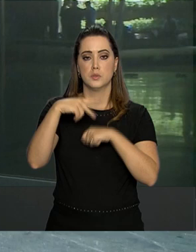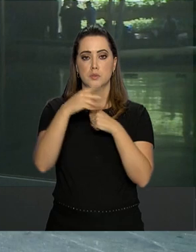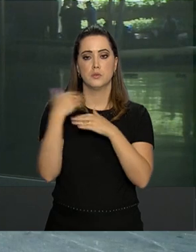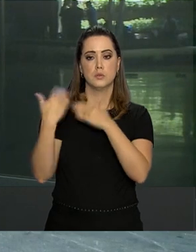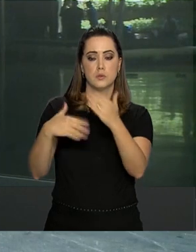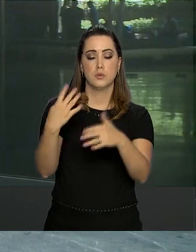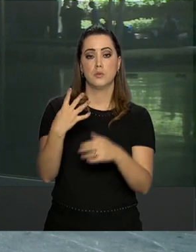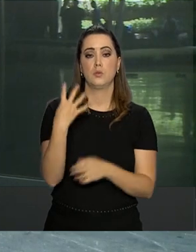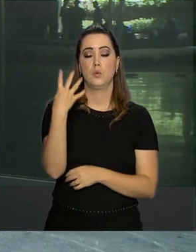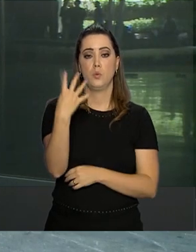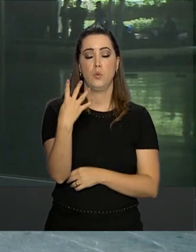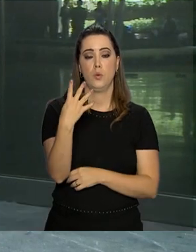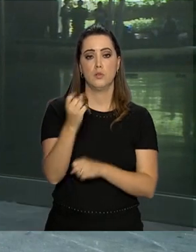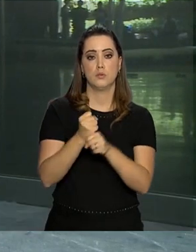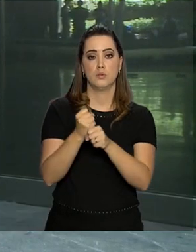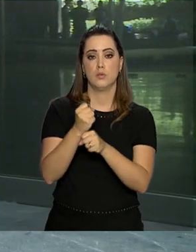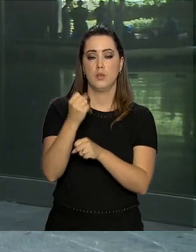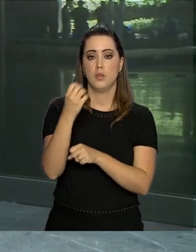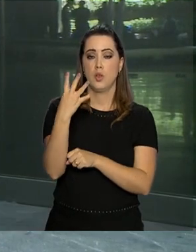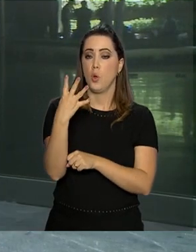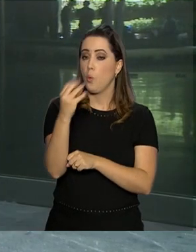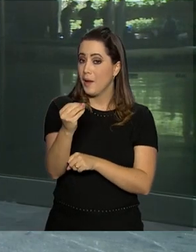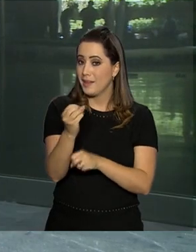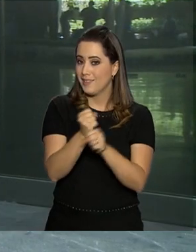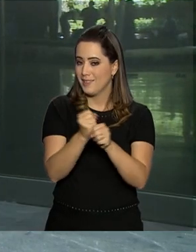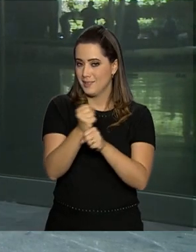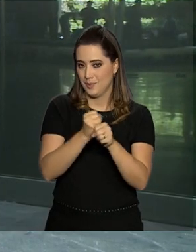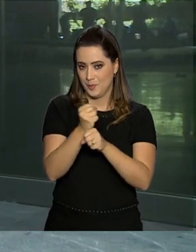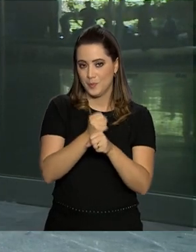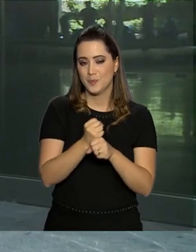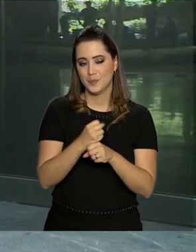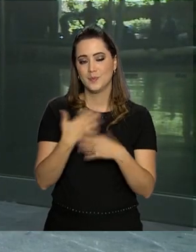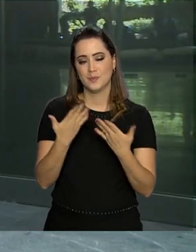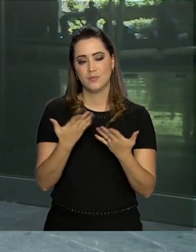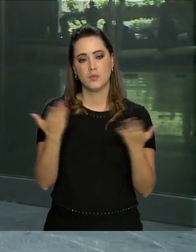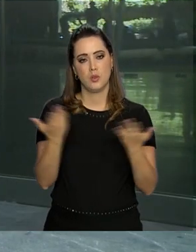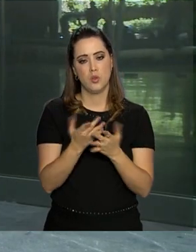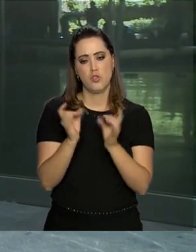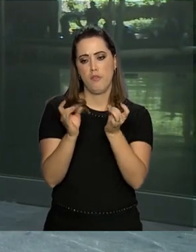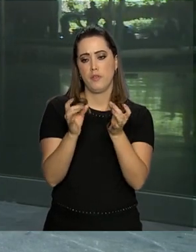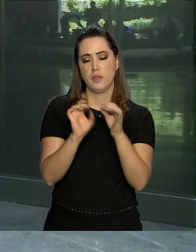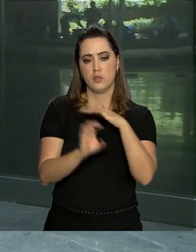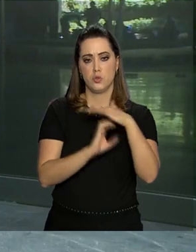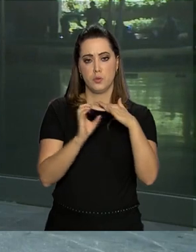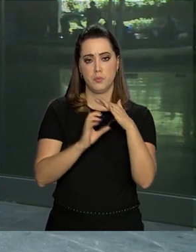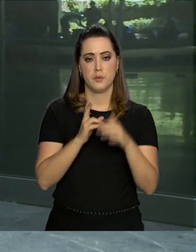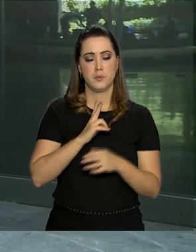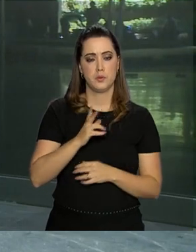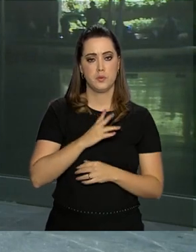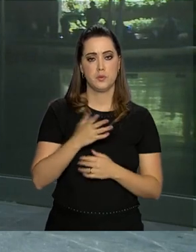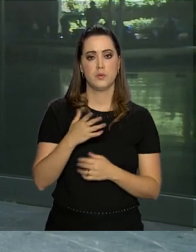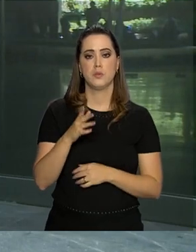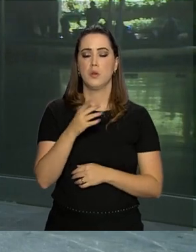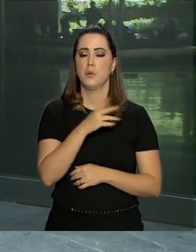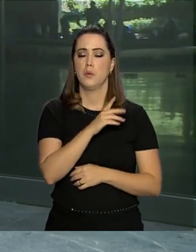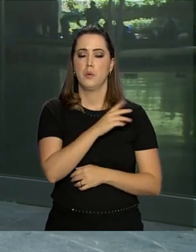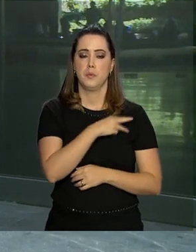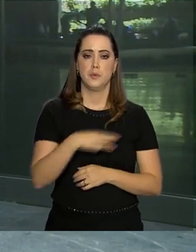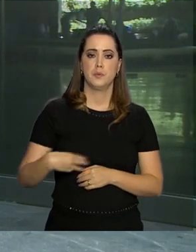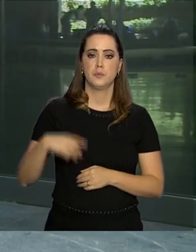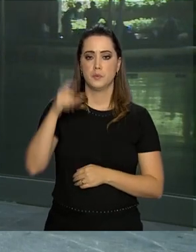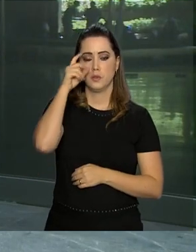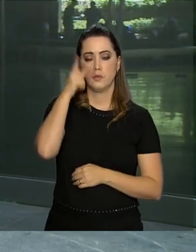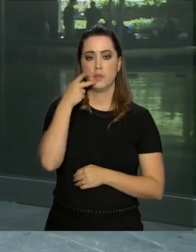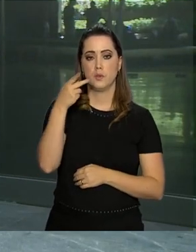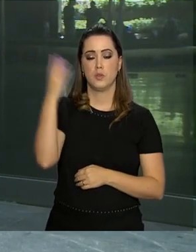nas últimas quatro décadas. Durante o evento sobre desestatização do setor elétrico aqui no BNDES, Guedes afirmou que no Brasil